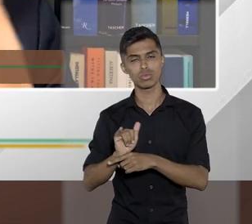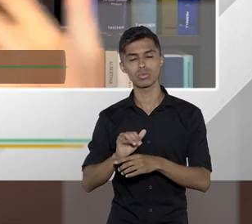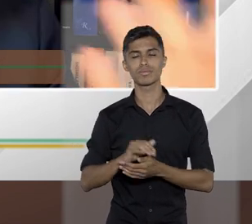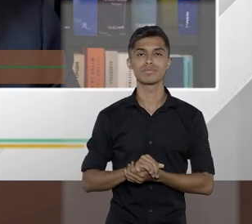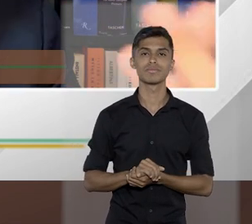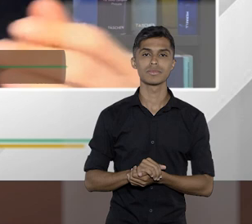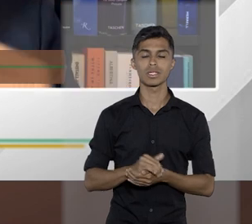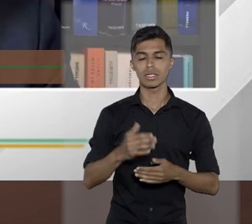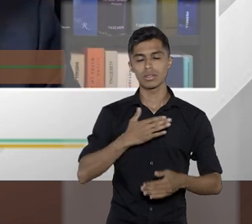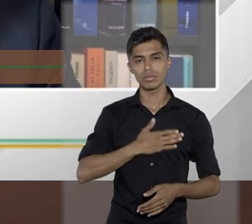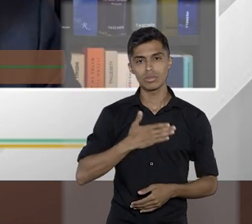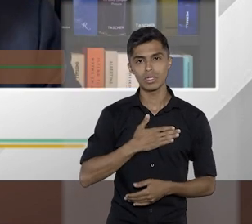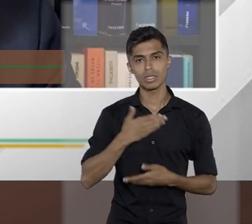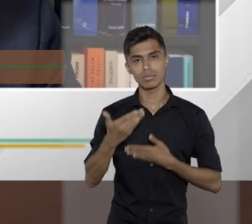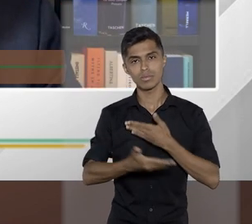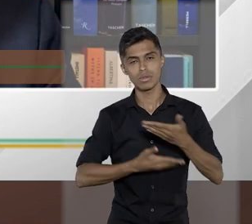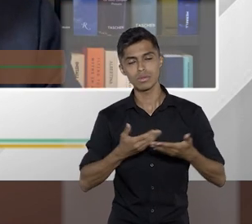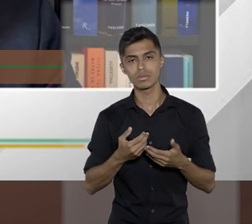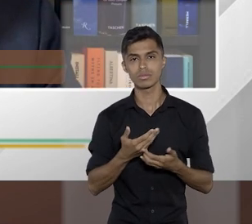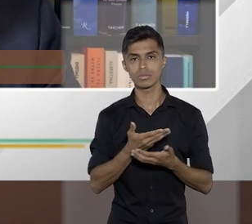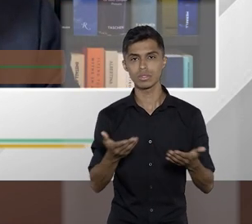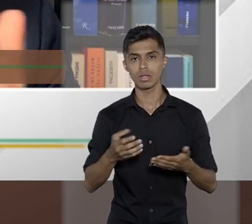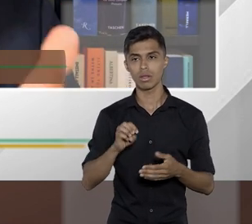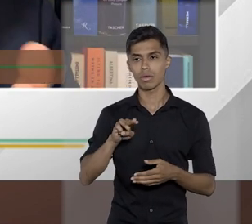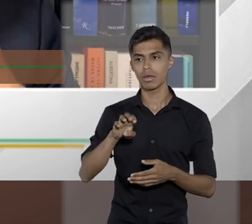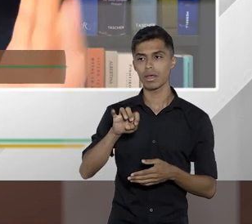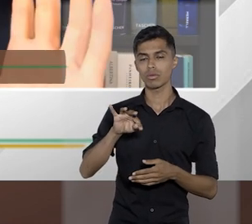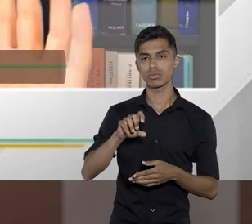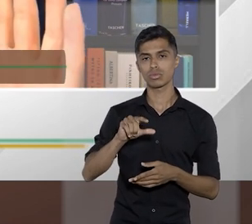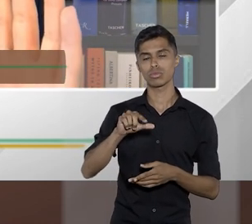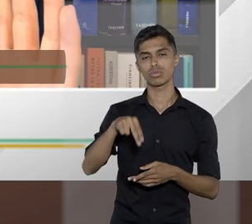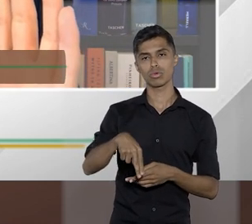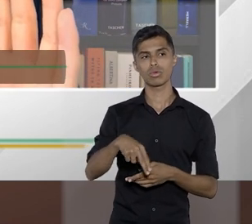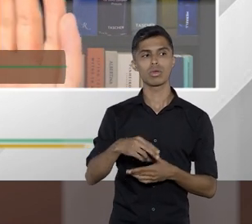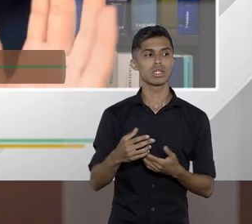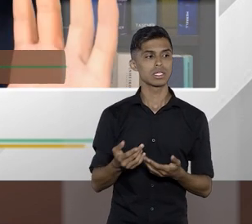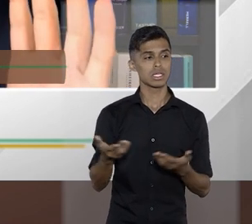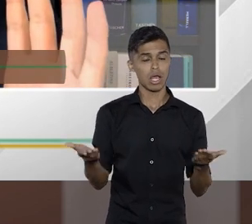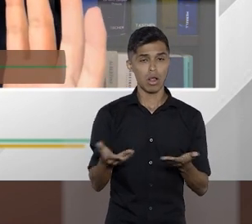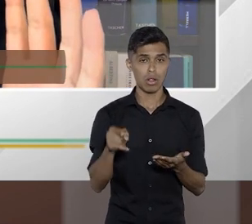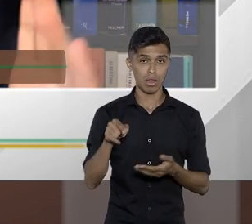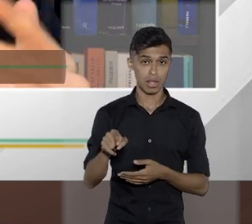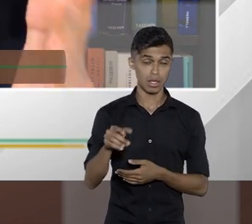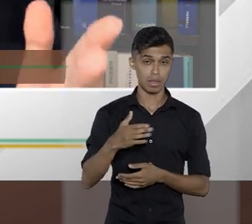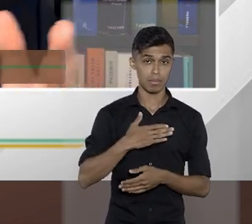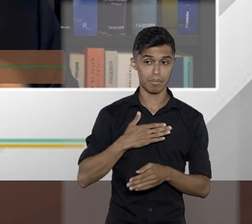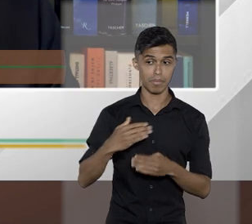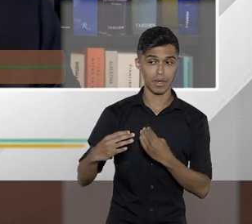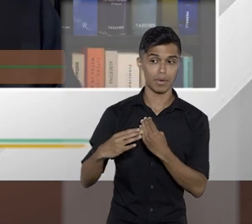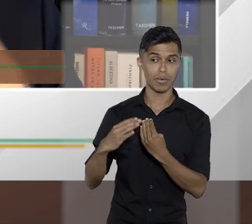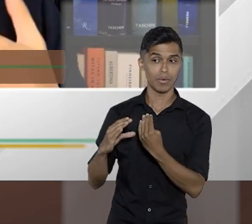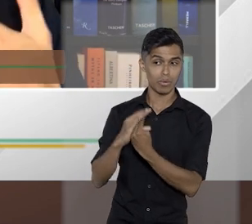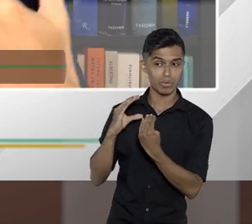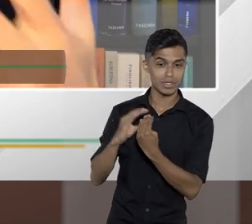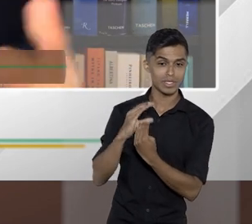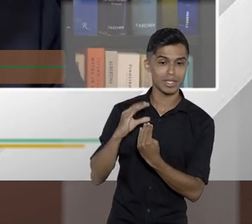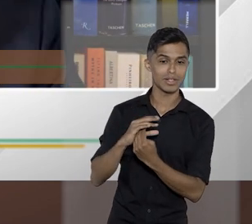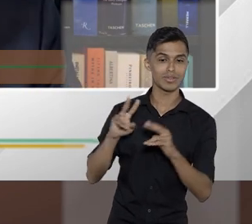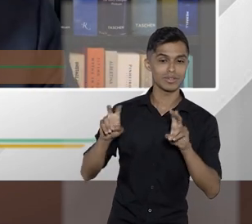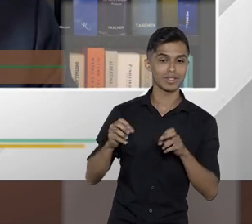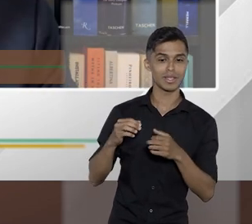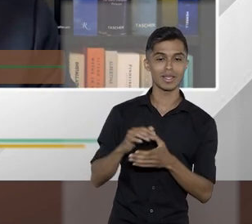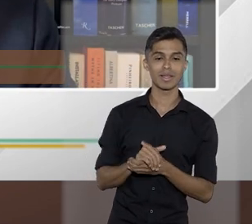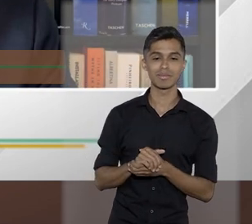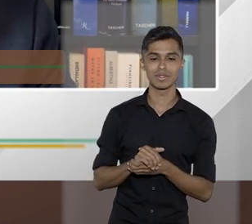e dizer que foi um prazer dividir aqui a mesa com o Elton que é atualmente meio orientando e está pesquisando sobre esse assunto